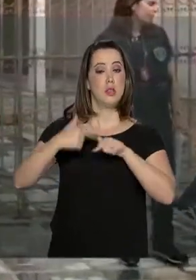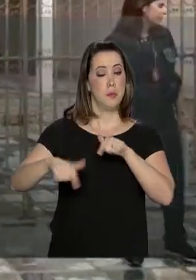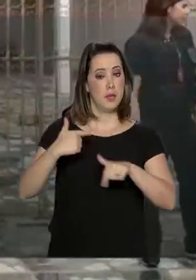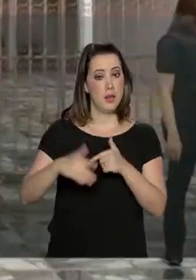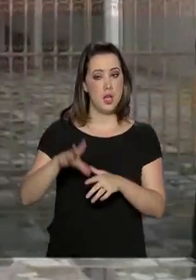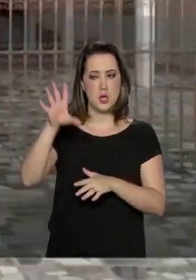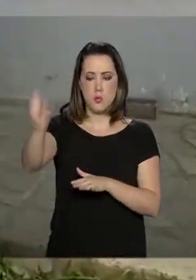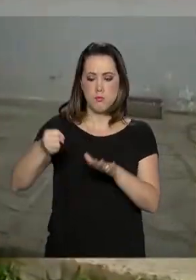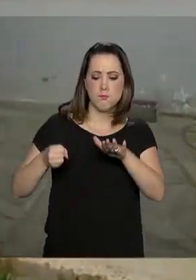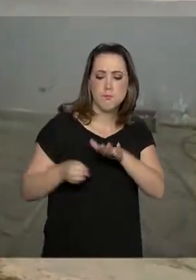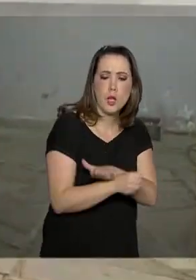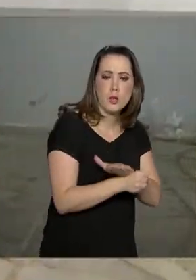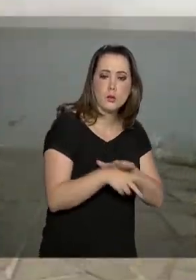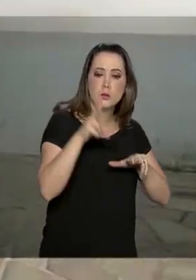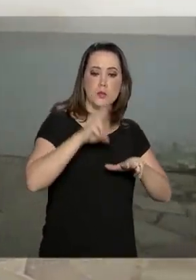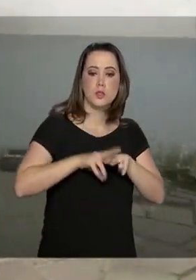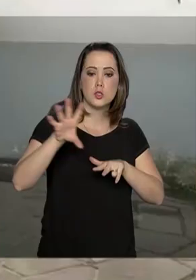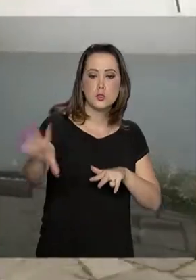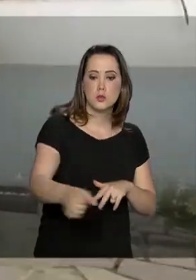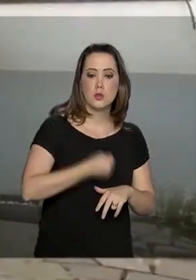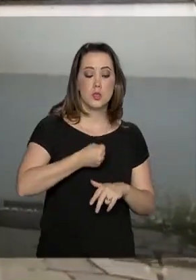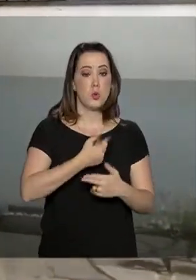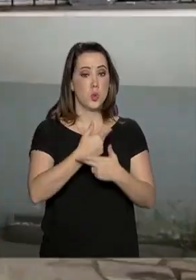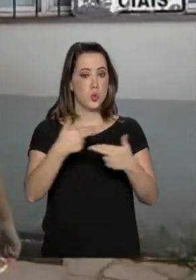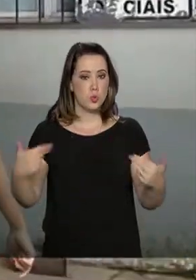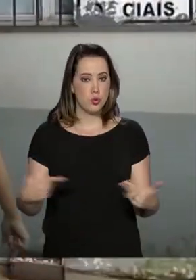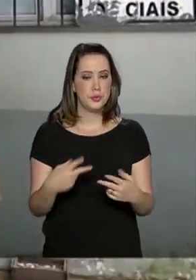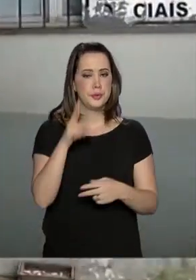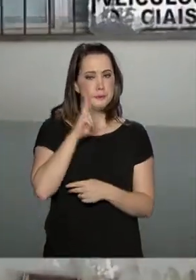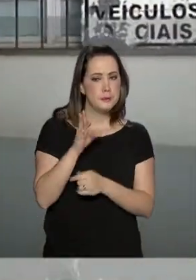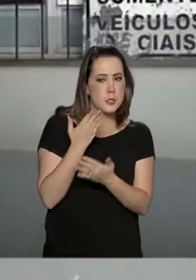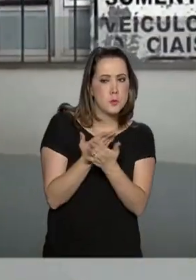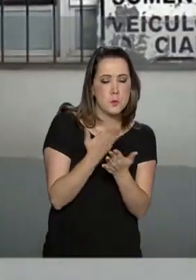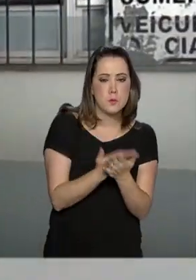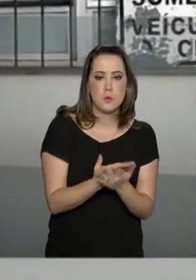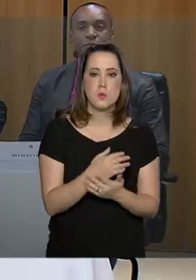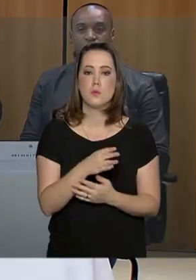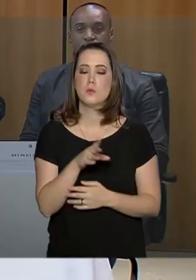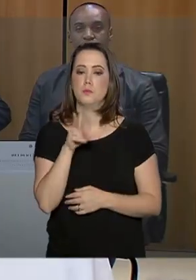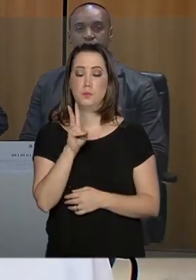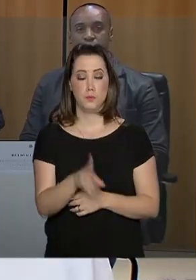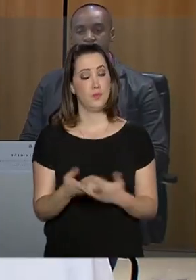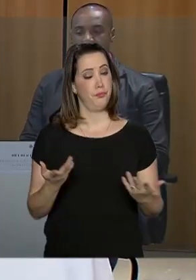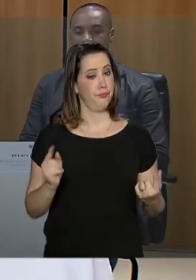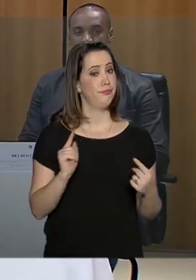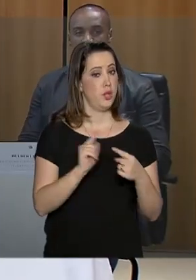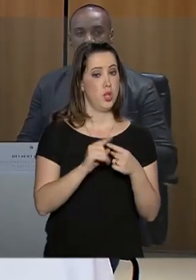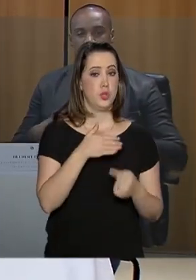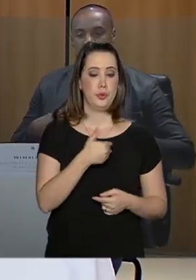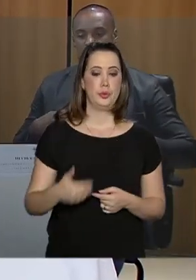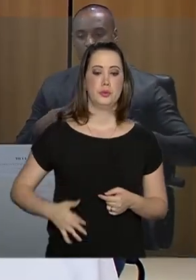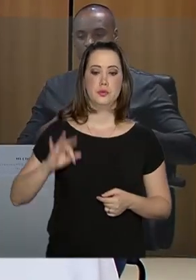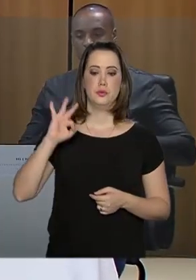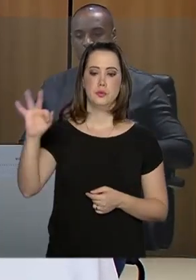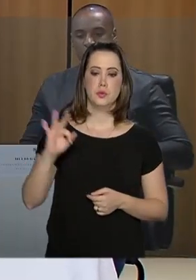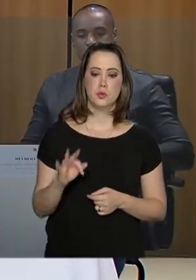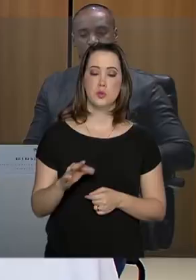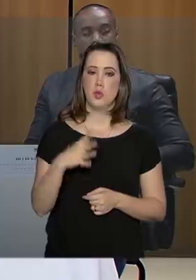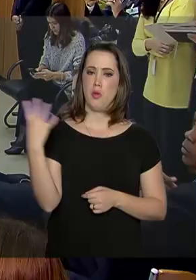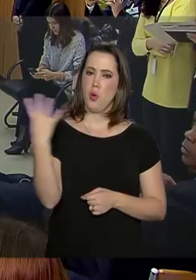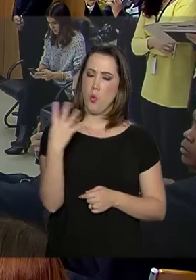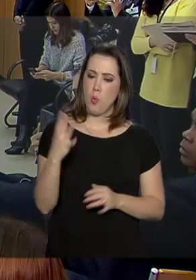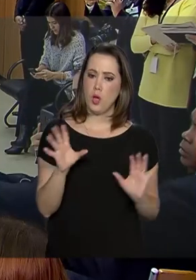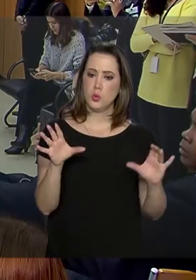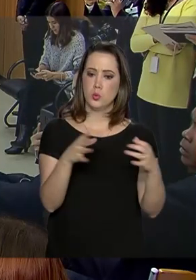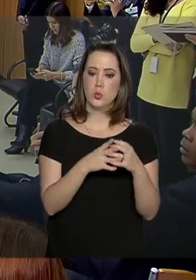em prisões em flagrante e na apreensão de material que vai ser analisado pela perícia. De acordo com o governo federal, para a quarta